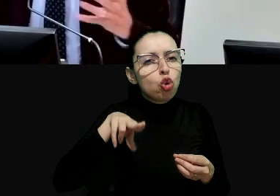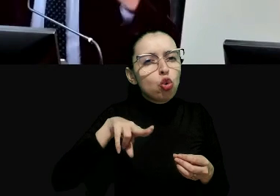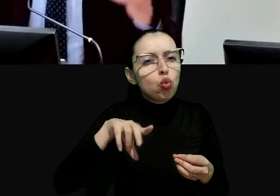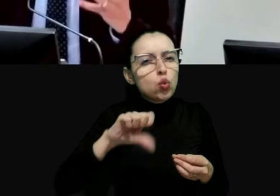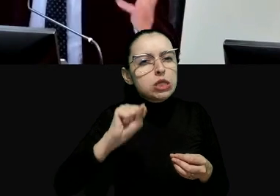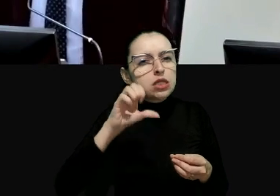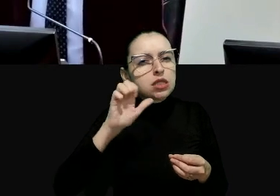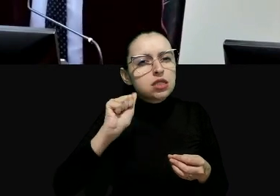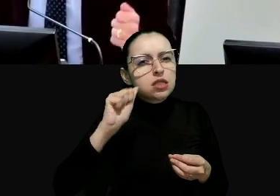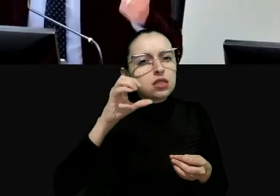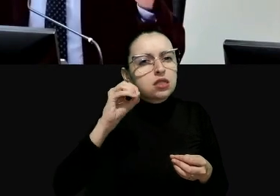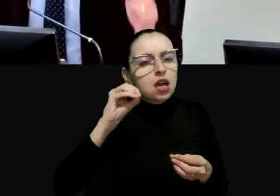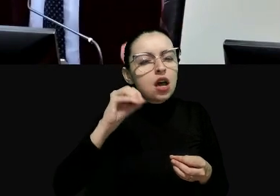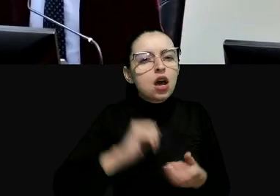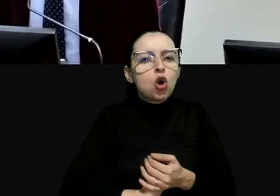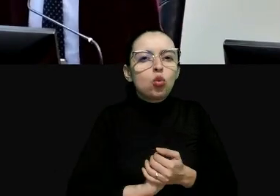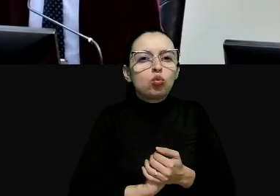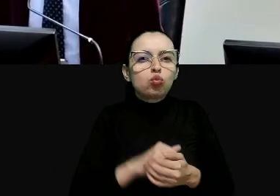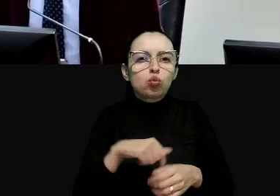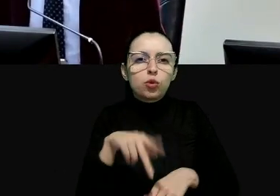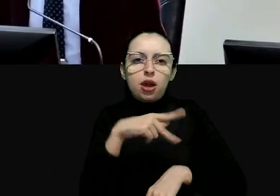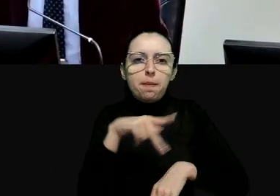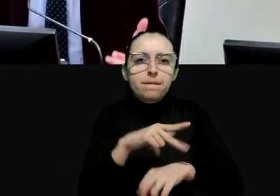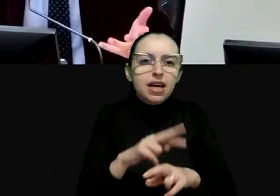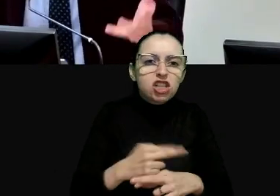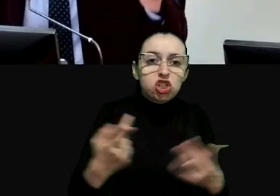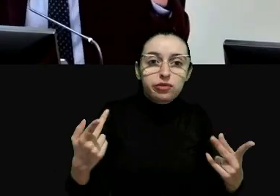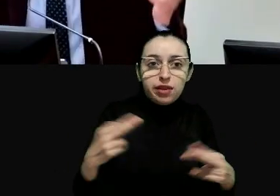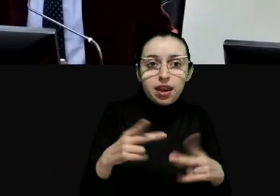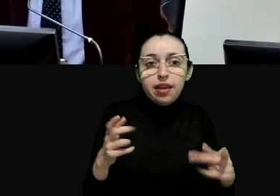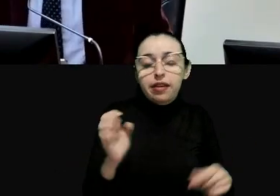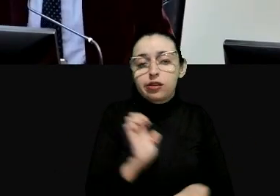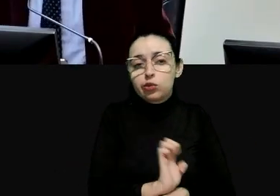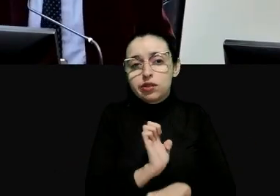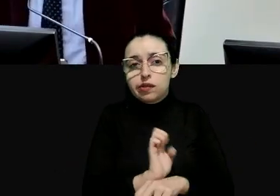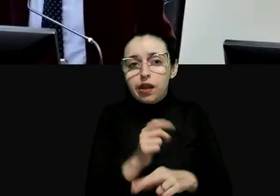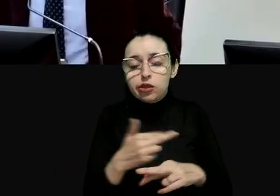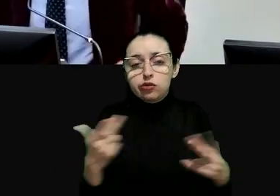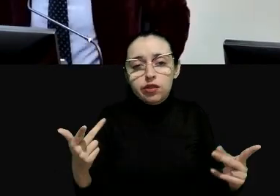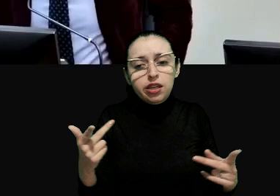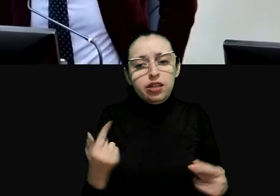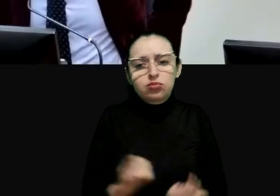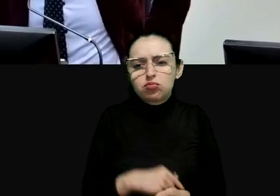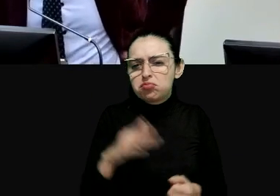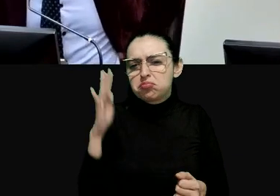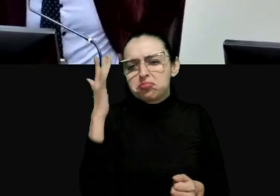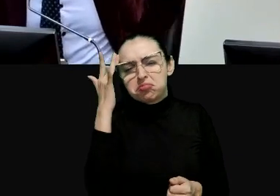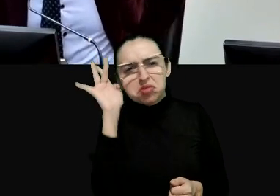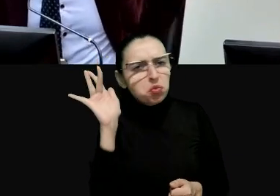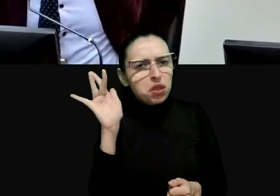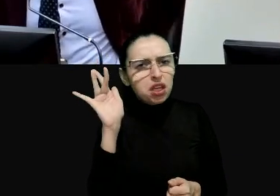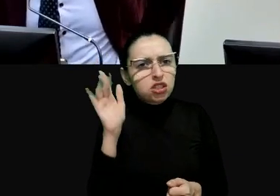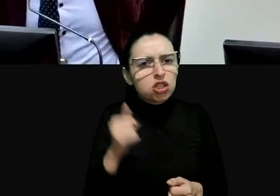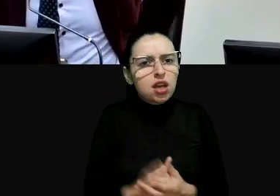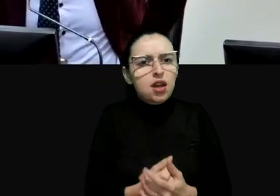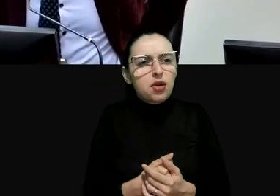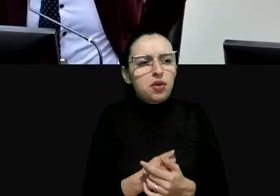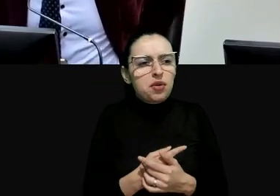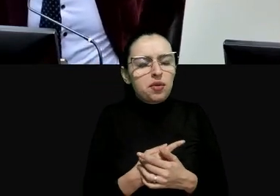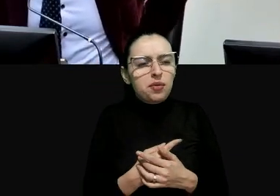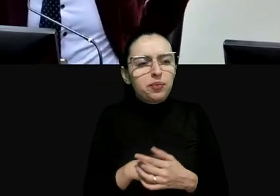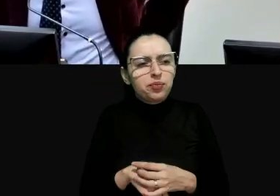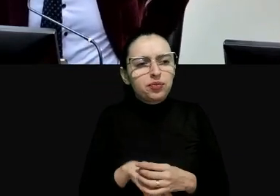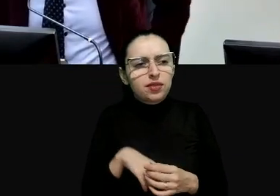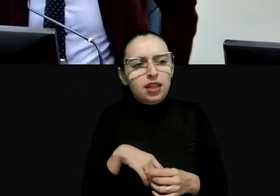muita gente não tem compromisso com o Estado direito porque não tem sentido é o problema da violência